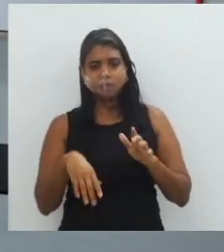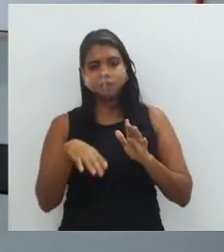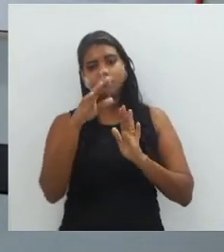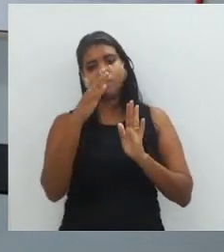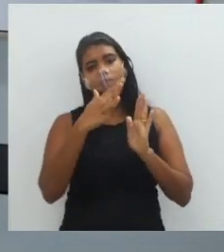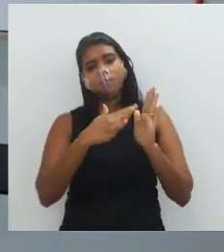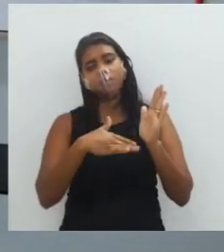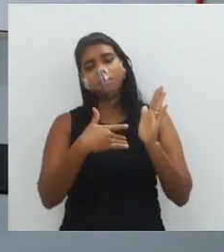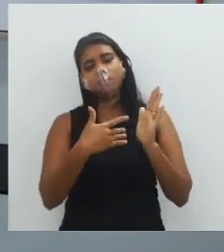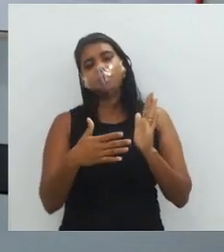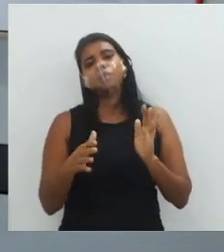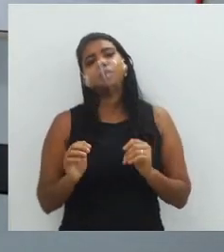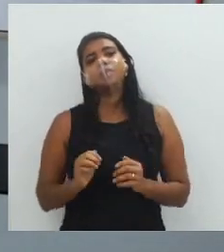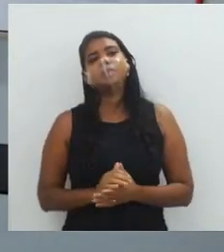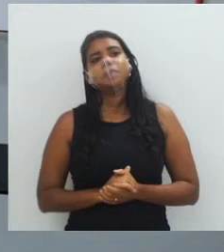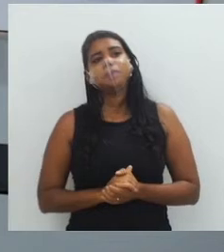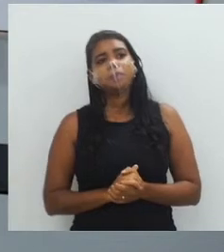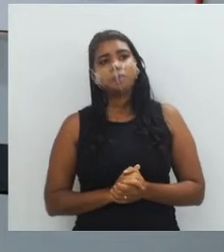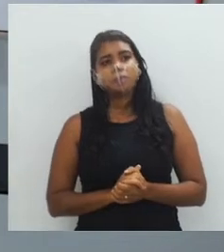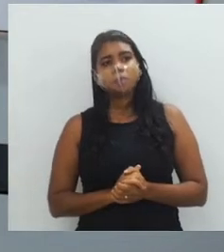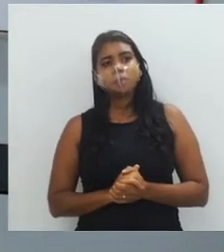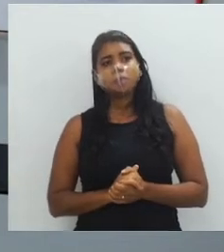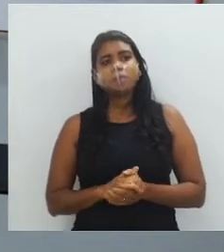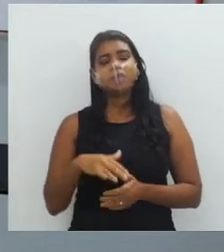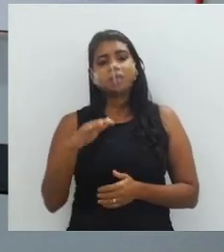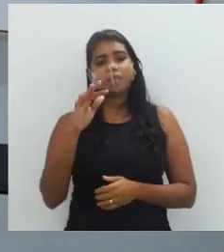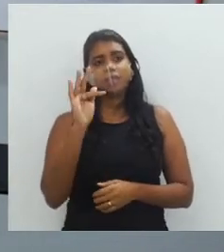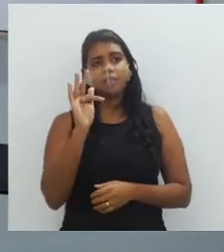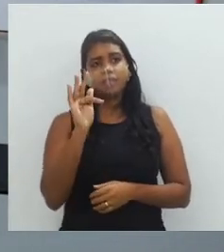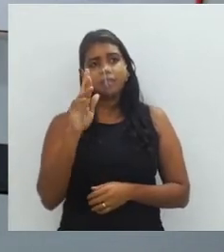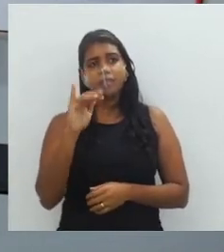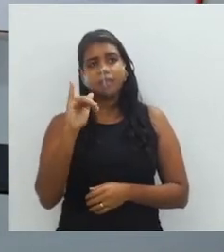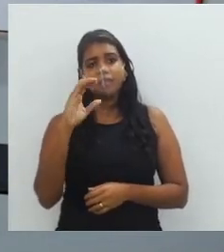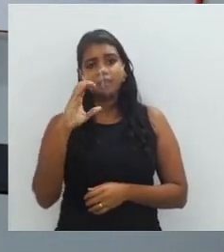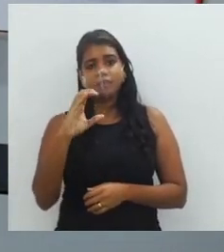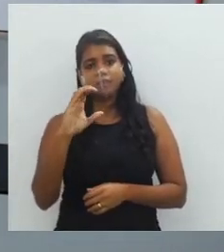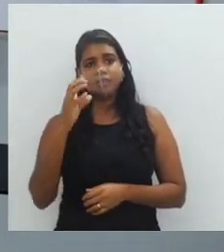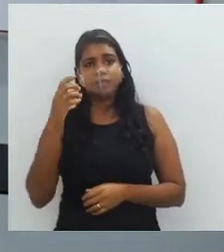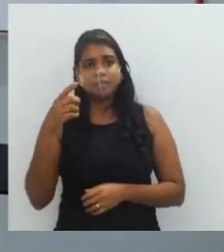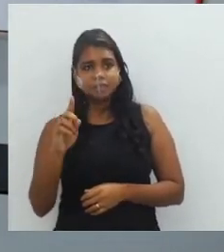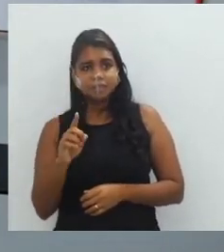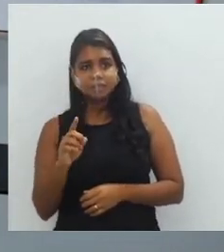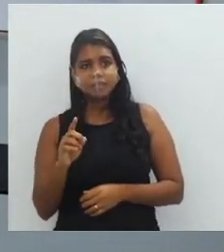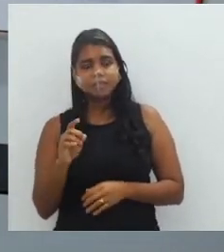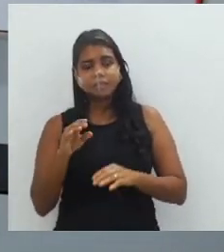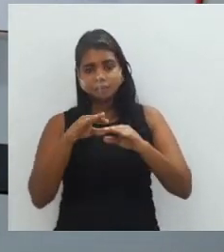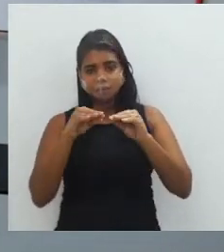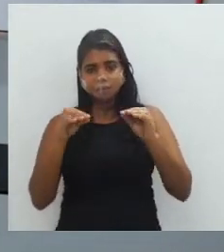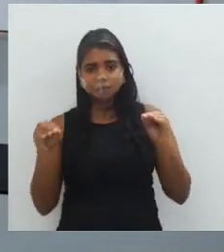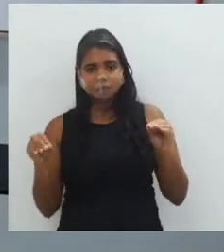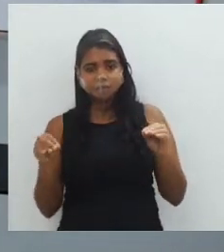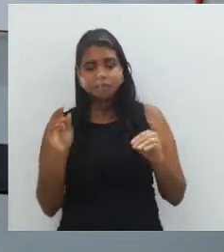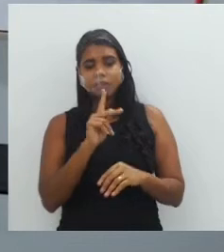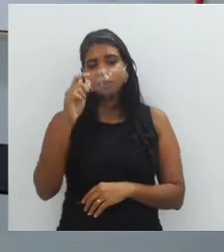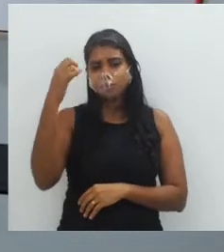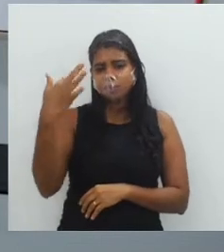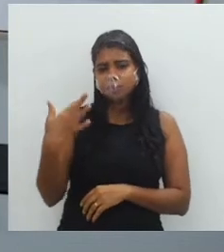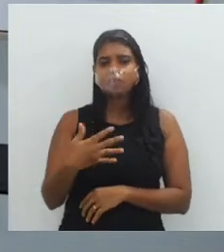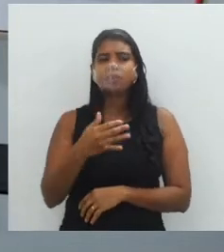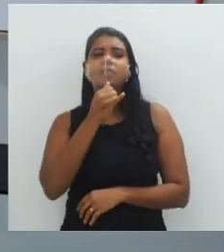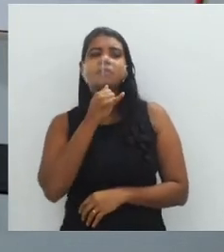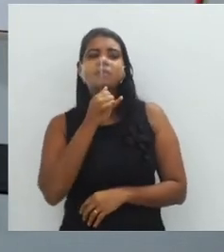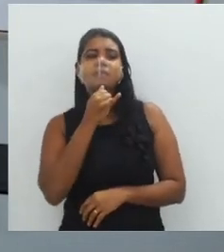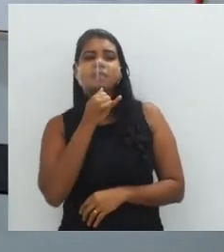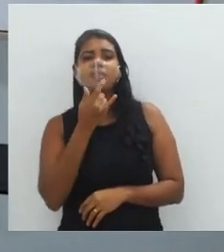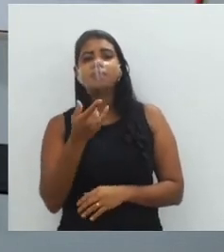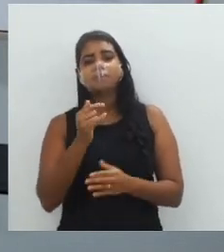vamos lá. Tem a fricção sobre superfície. Eu falei dessa técnica aqui na semana passada. Lembram que eu citei o exemplo de